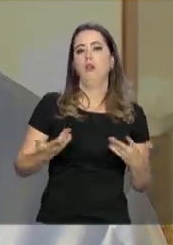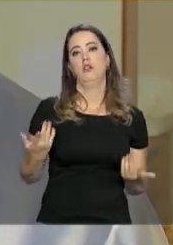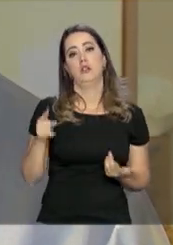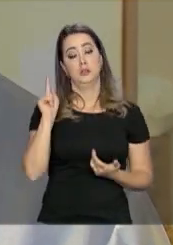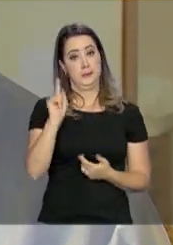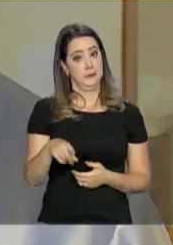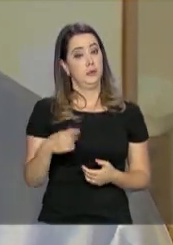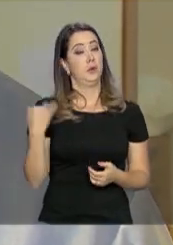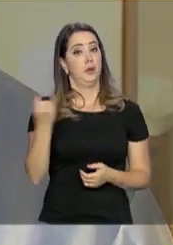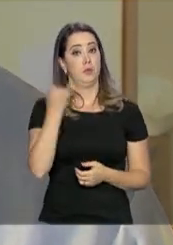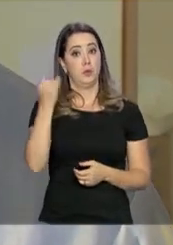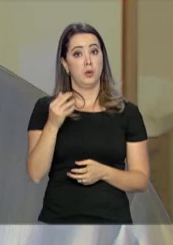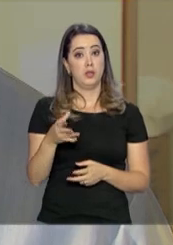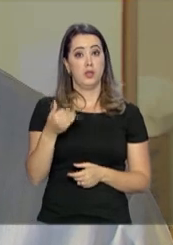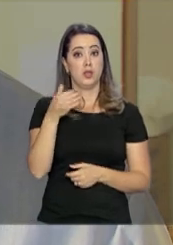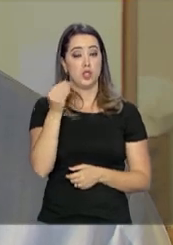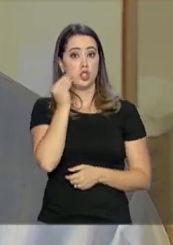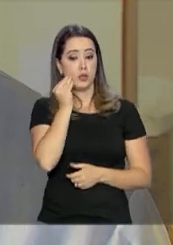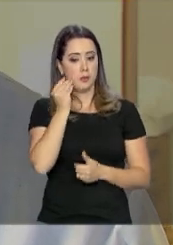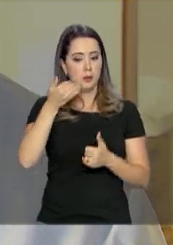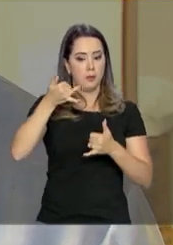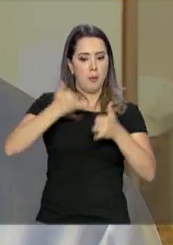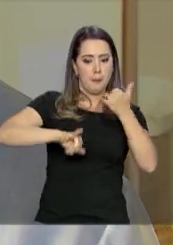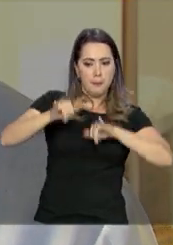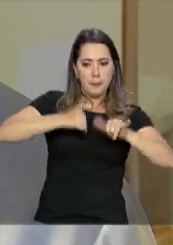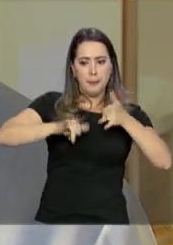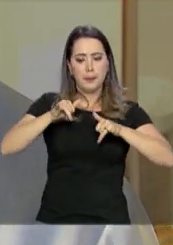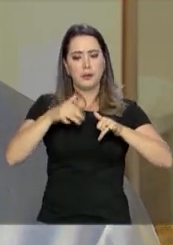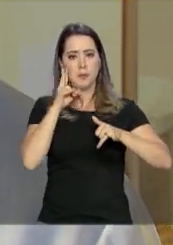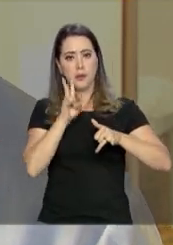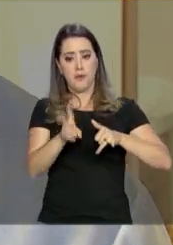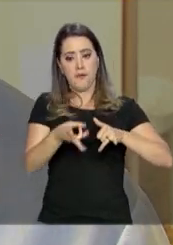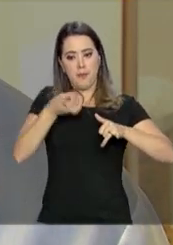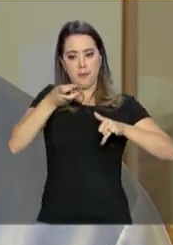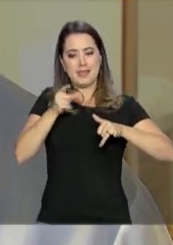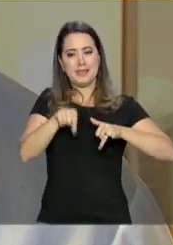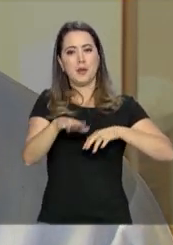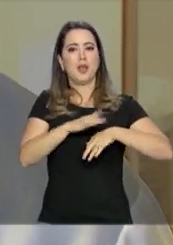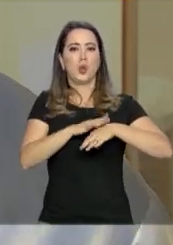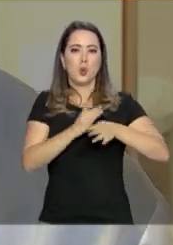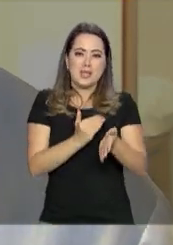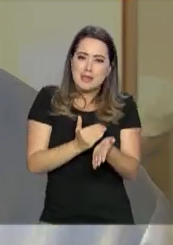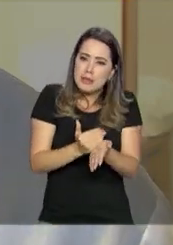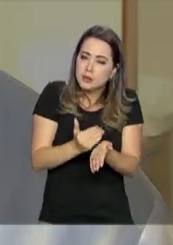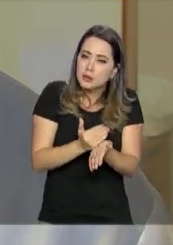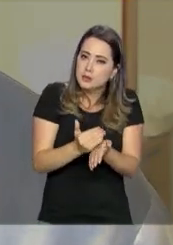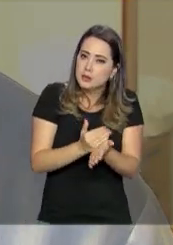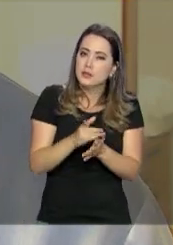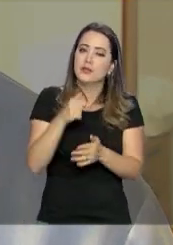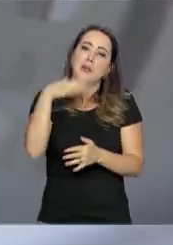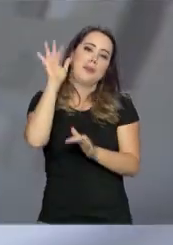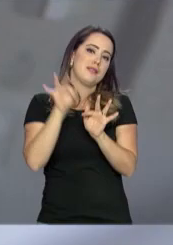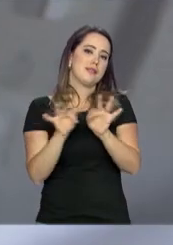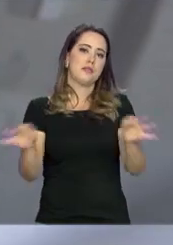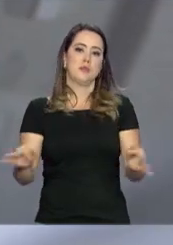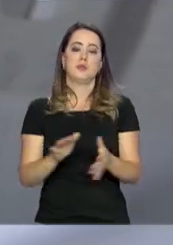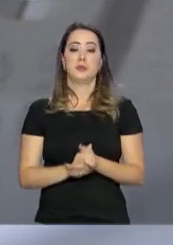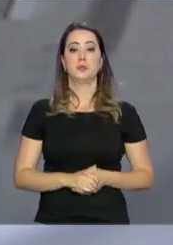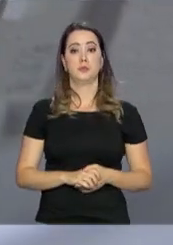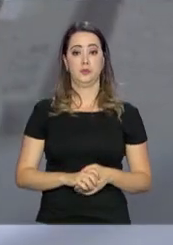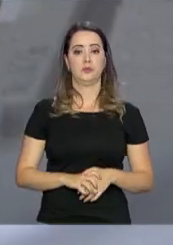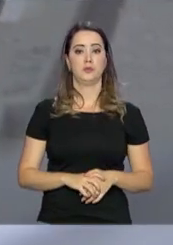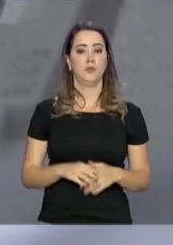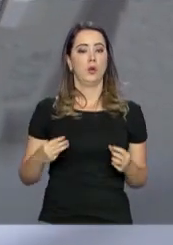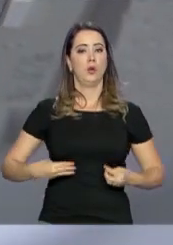Então, a importância de se fazer teste é porque você identifica a doença no início e o tratamento fica mais simples. O Ministério da